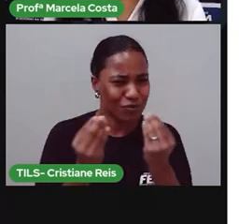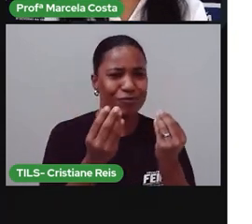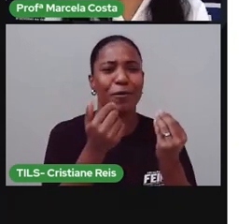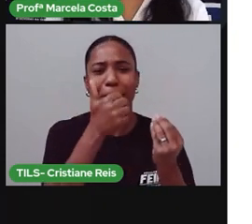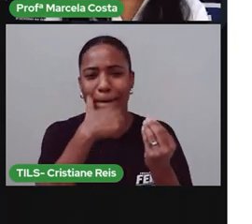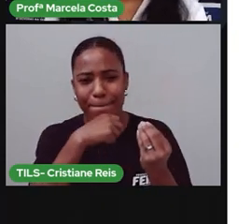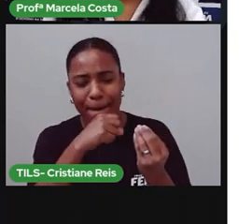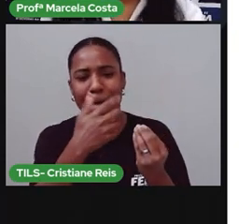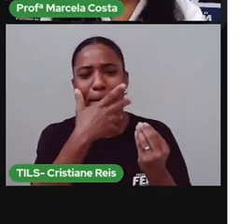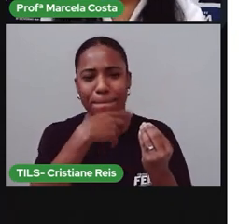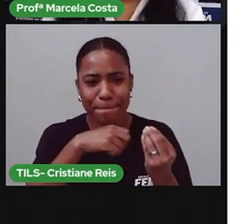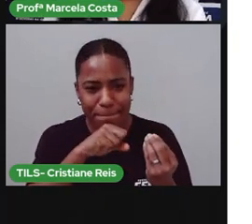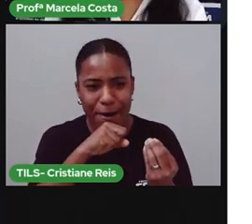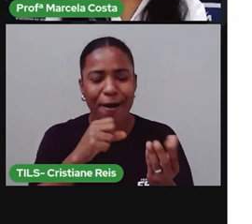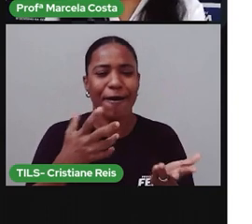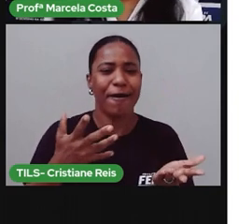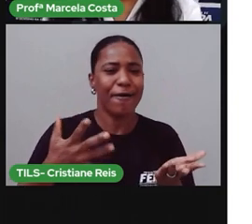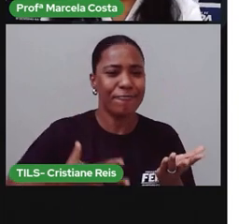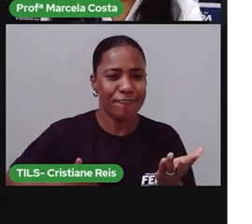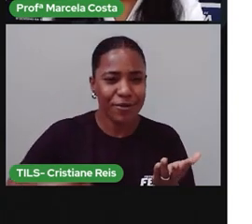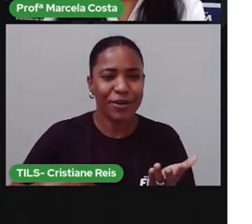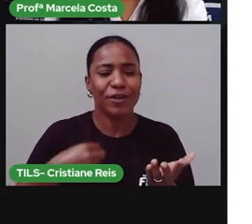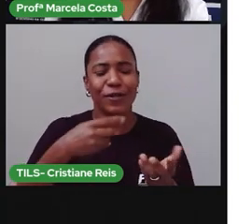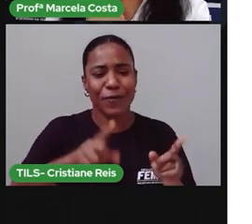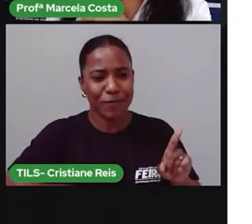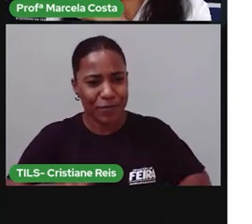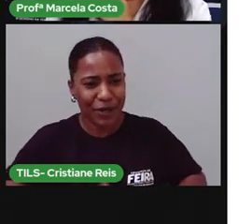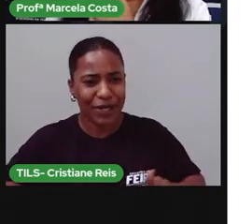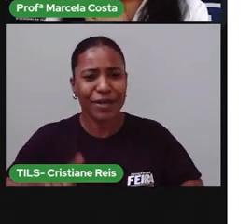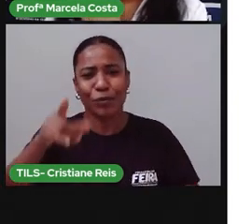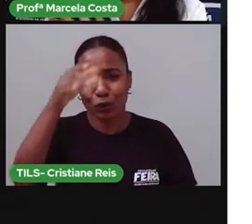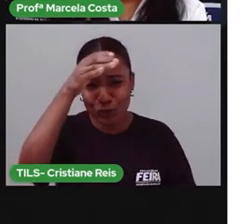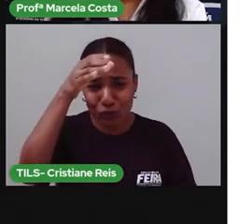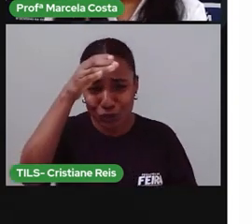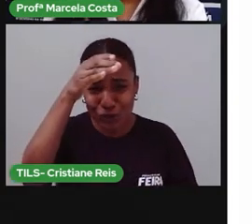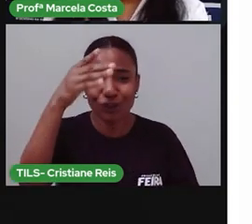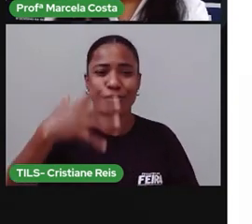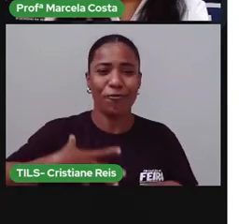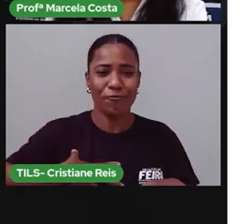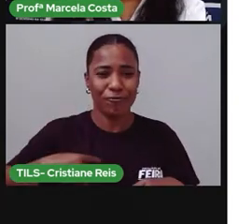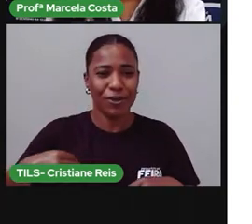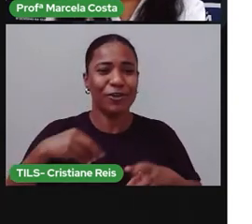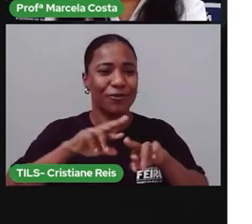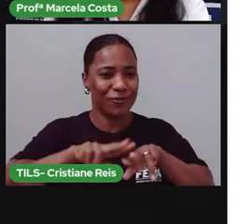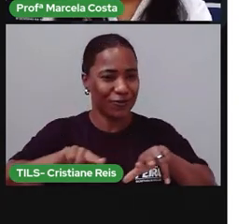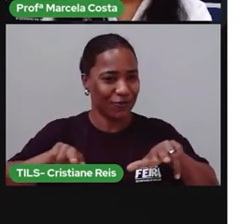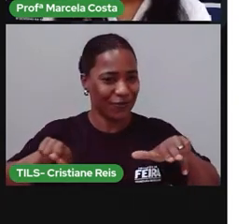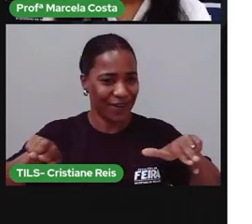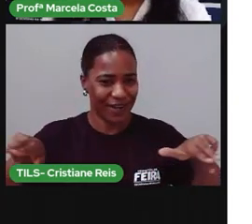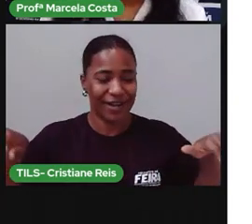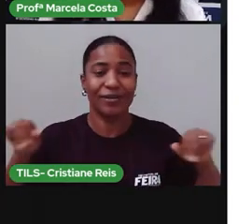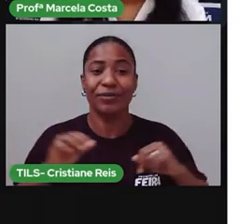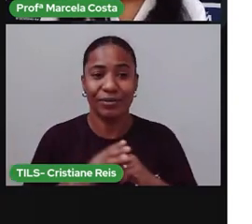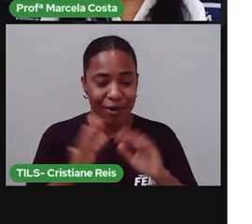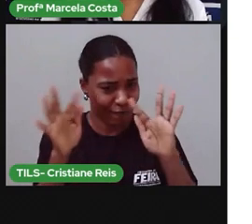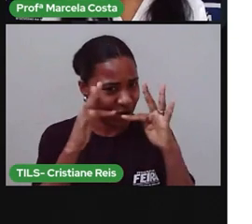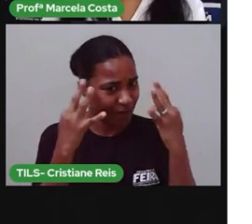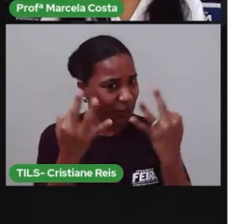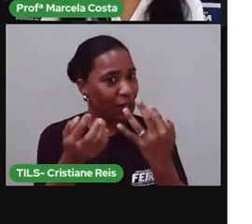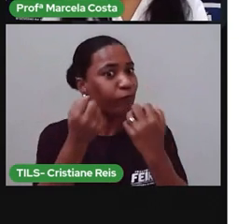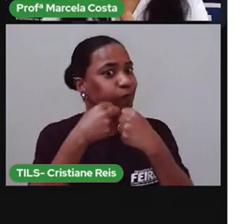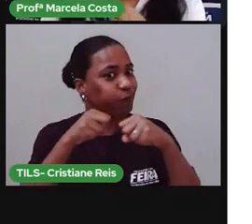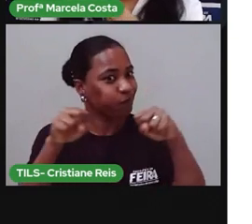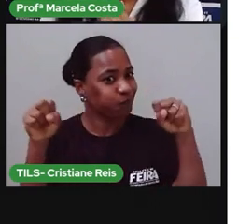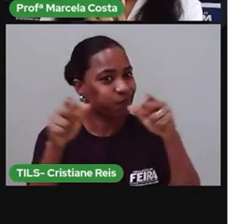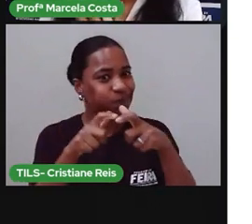pai, o tio, a prima, os filhos, né, tanto que uma família grande. Tem